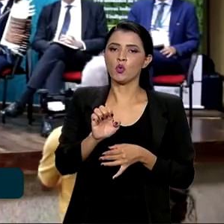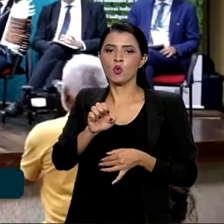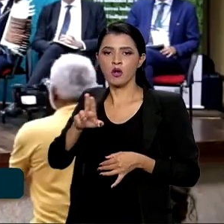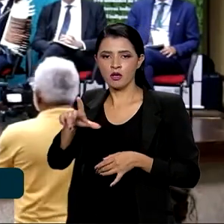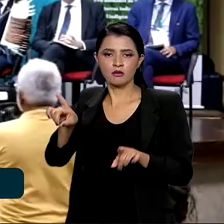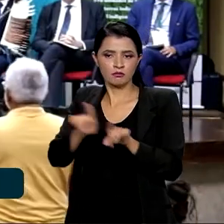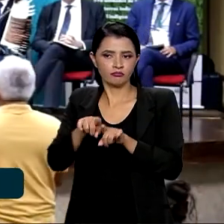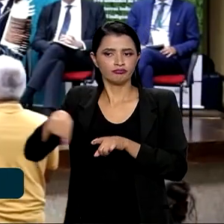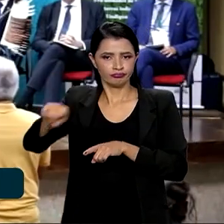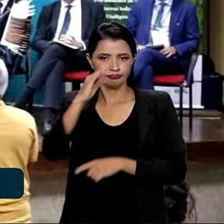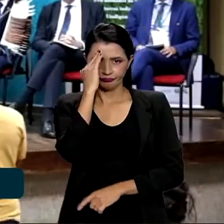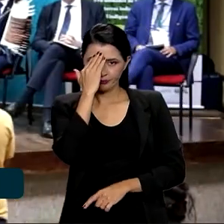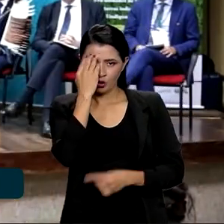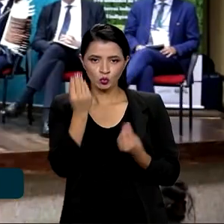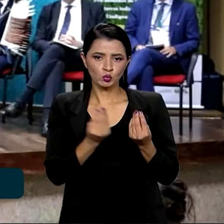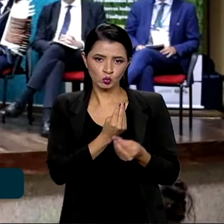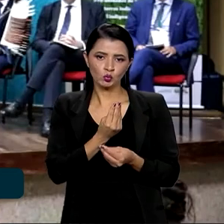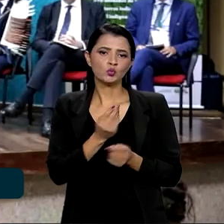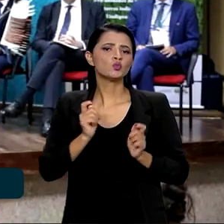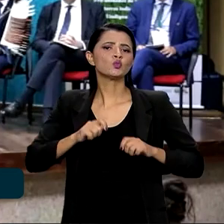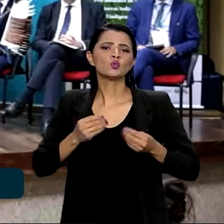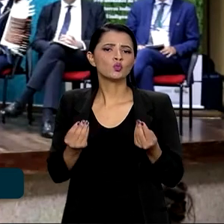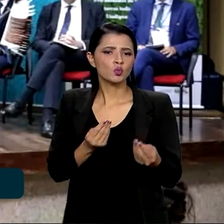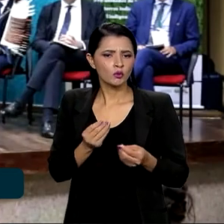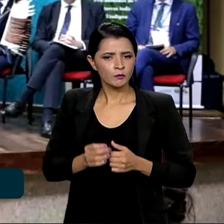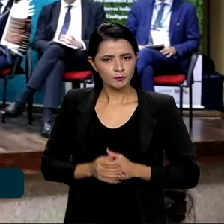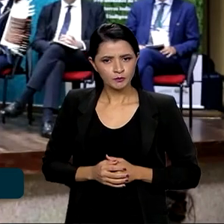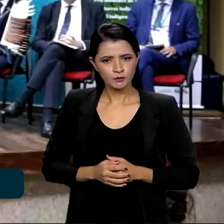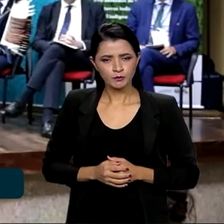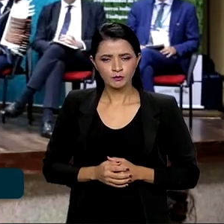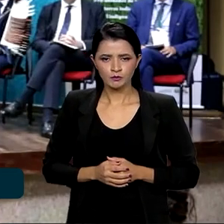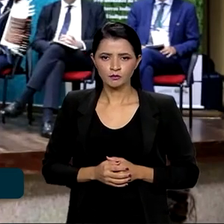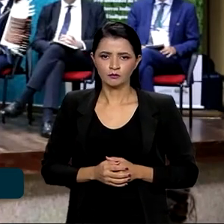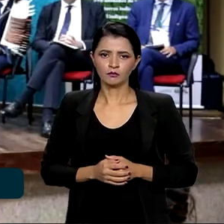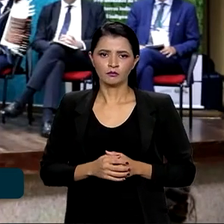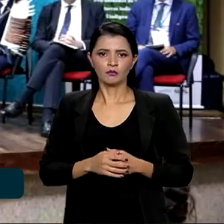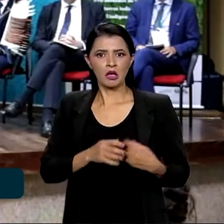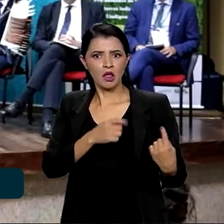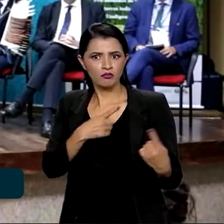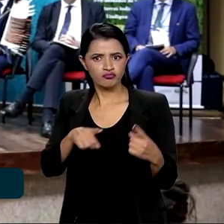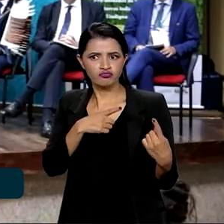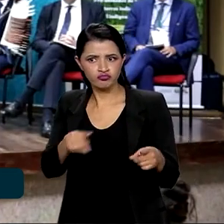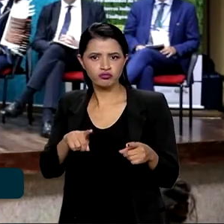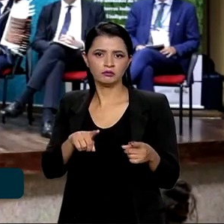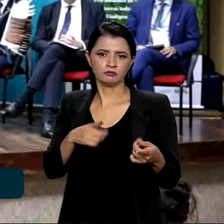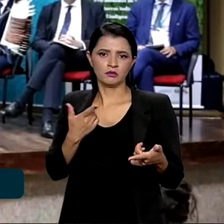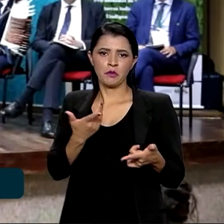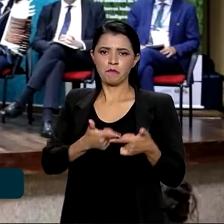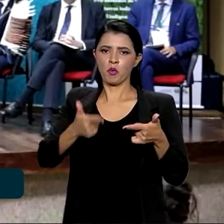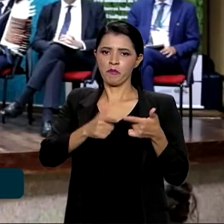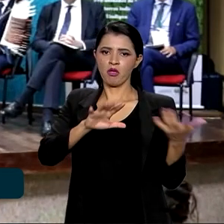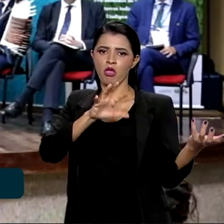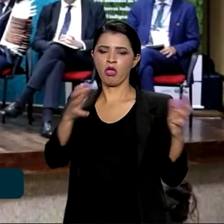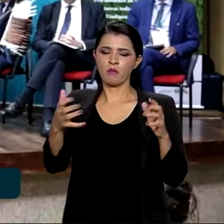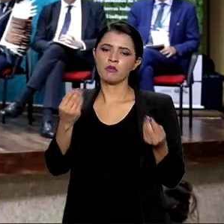que o combate à crise climática passa decisivamente pela Amazônia.